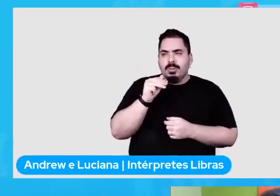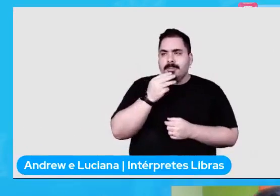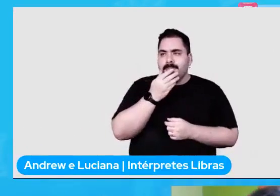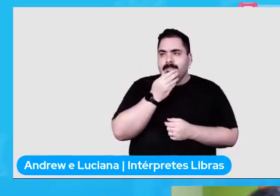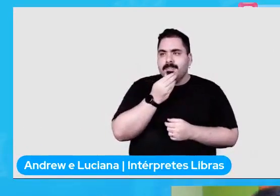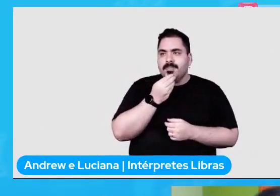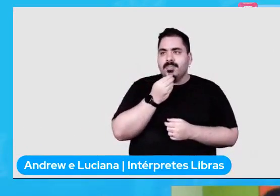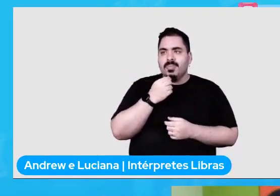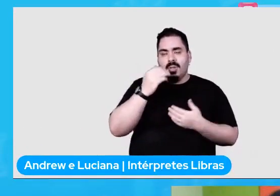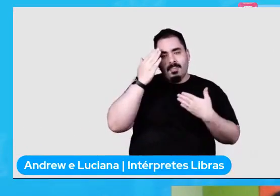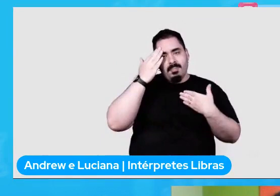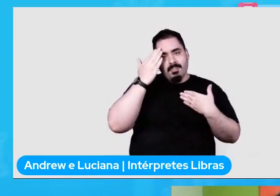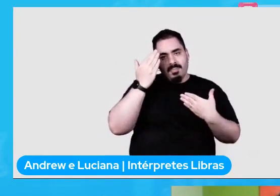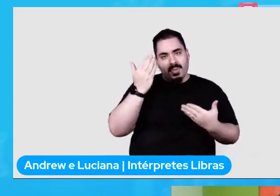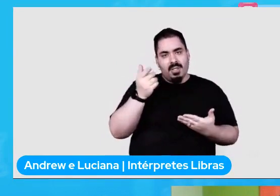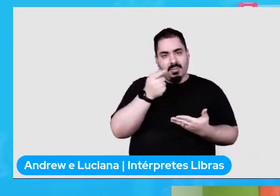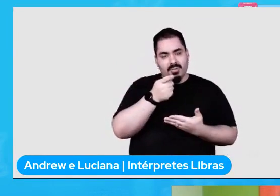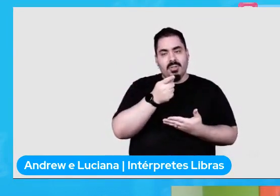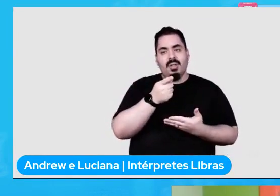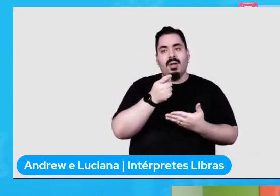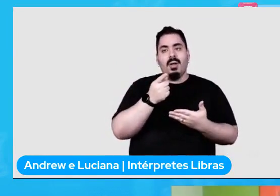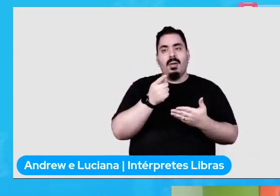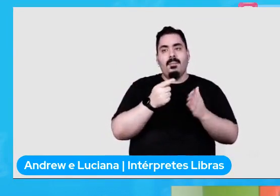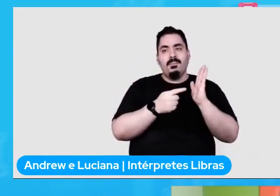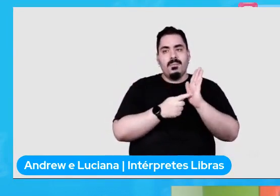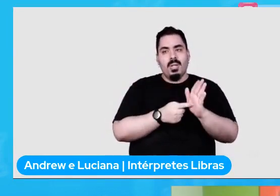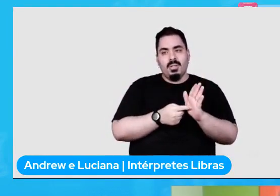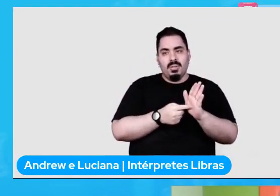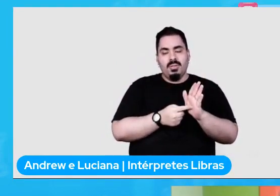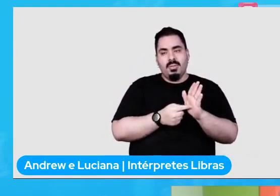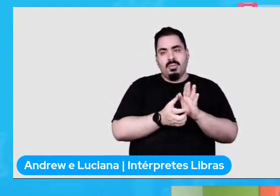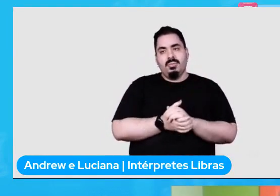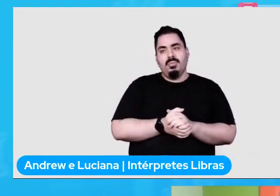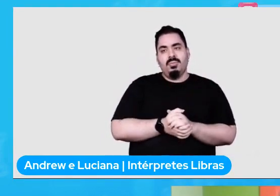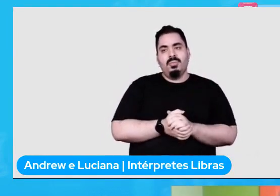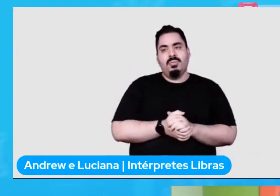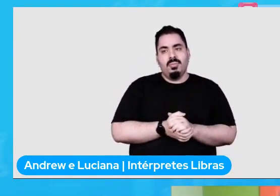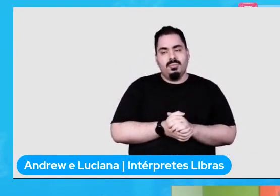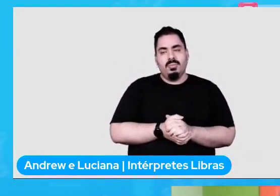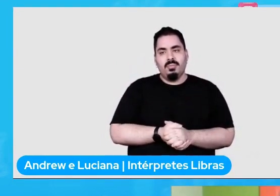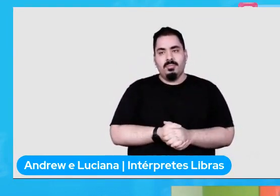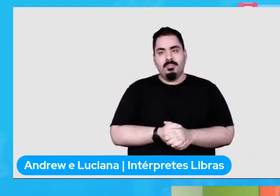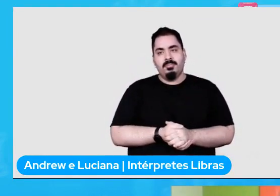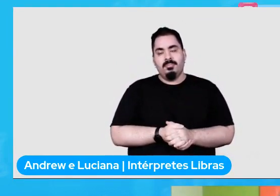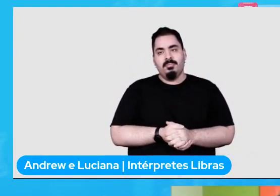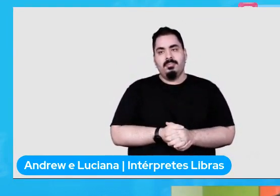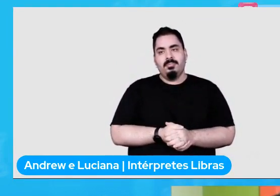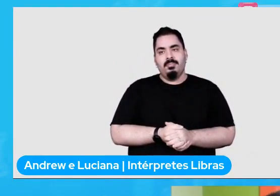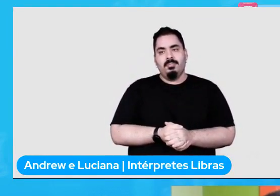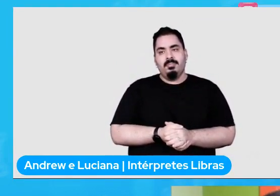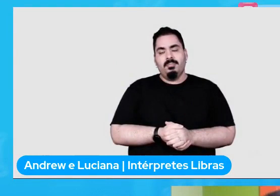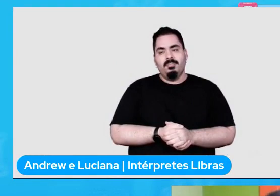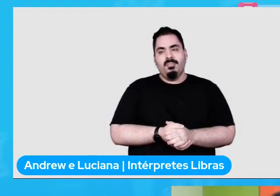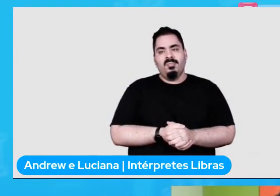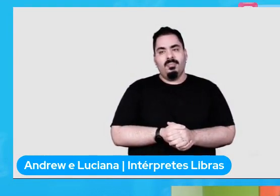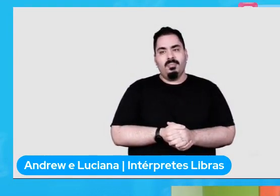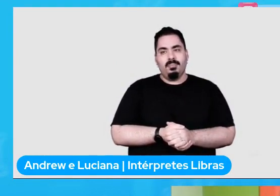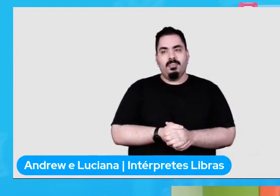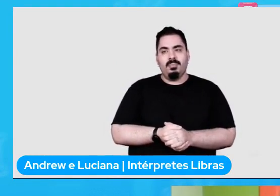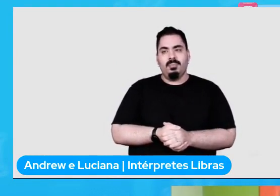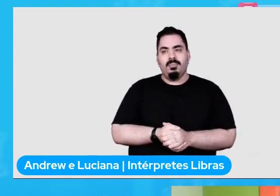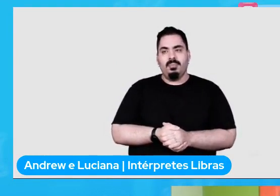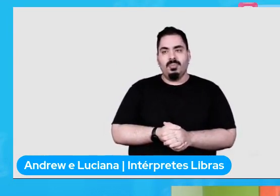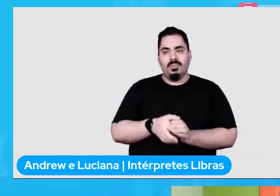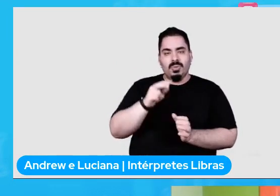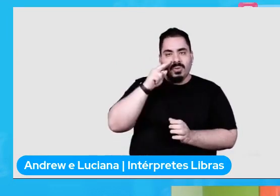obrigada por ter apresentado localizado no no no repositório deixa eu ver se a gente tem mais